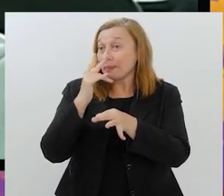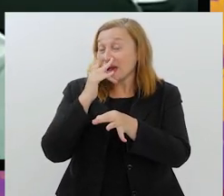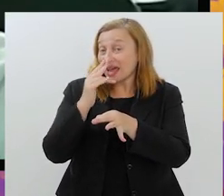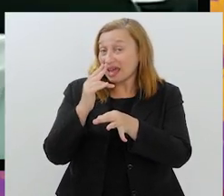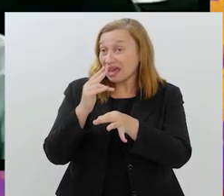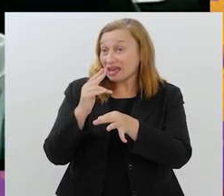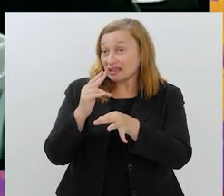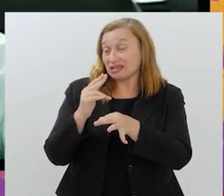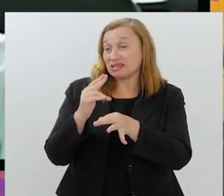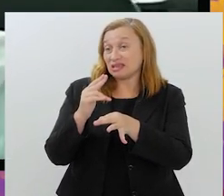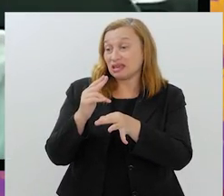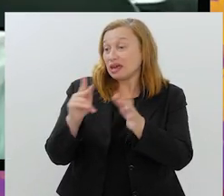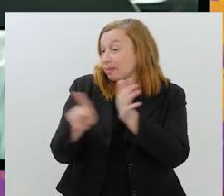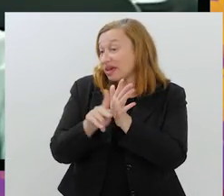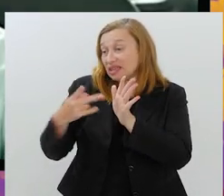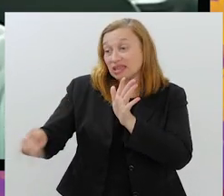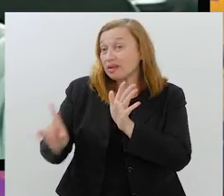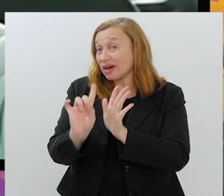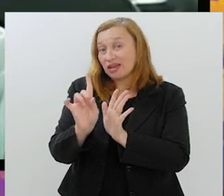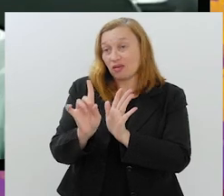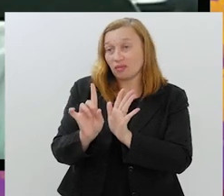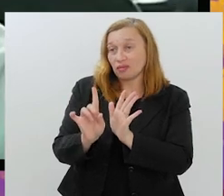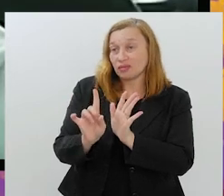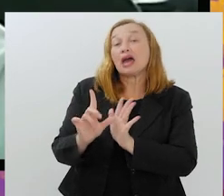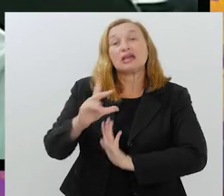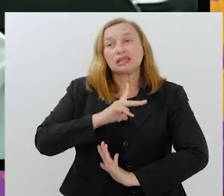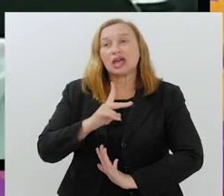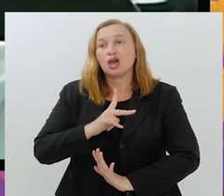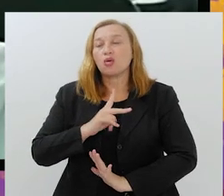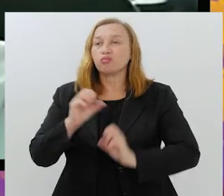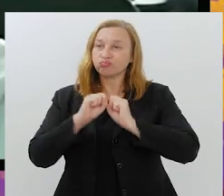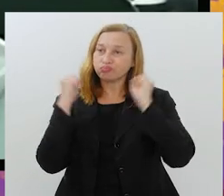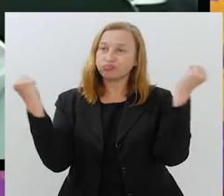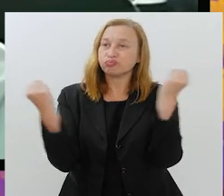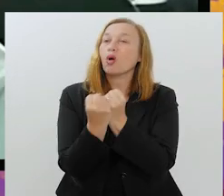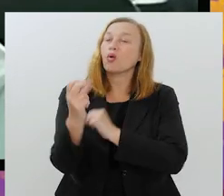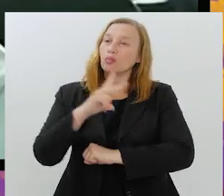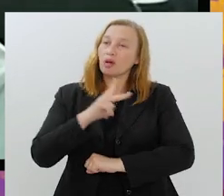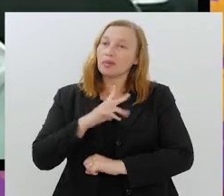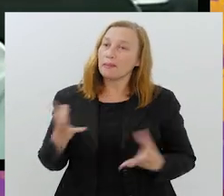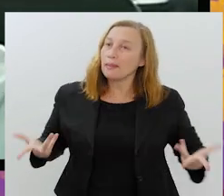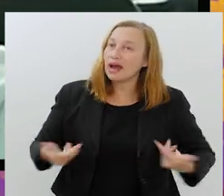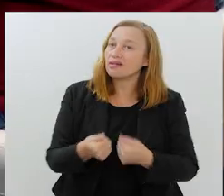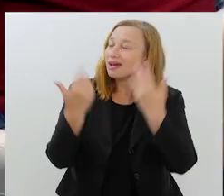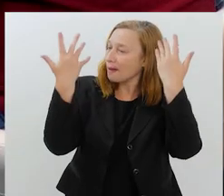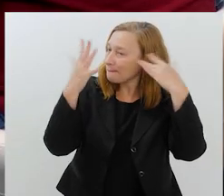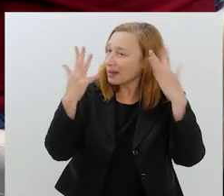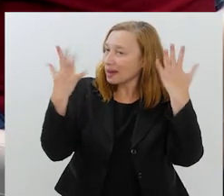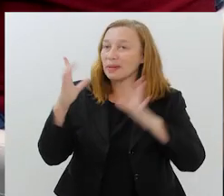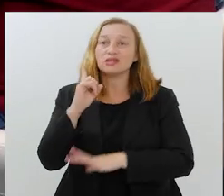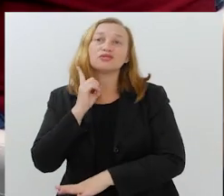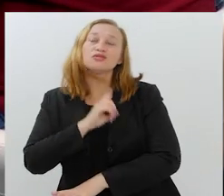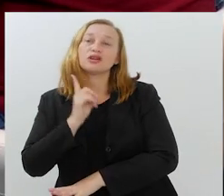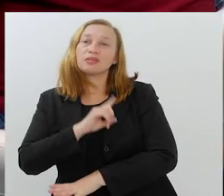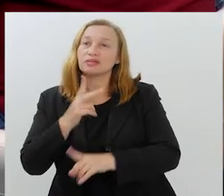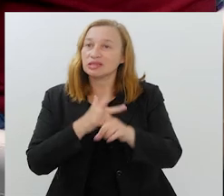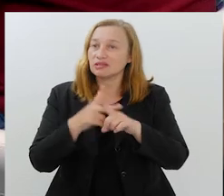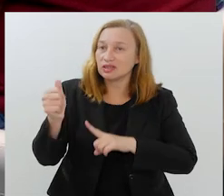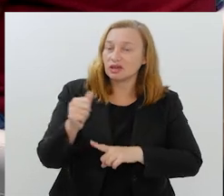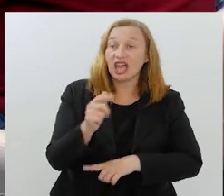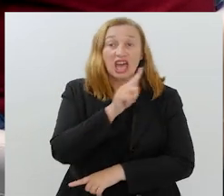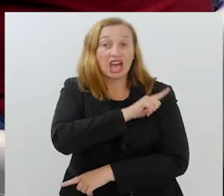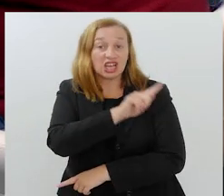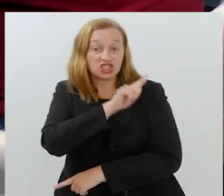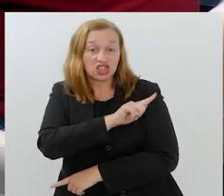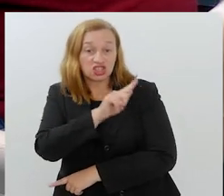Por mais que seja o arredatário, esteja administrando, ter o seu próprio estádio é maravilhoso. Parabéns ao Flamengo por essa conquista. a